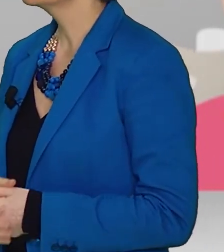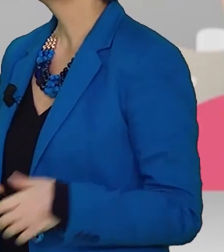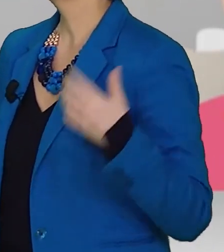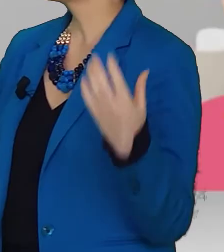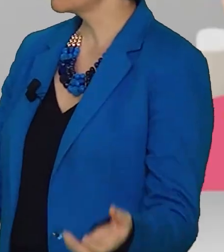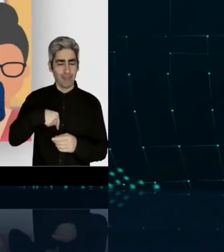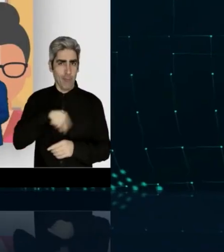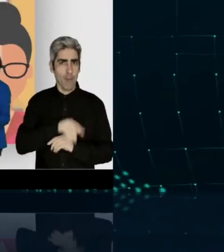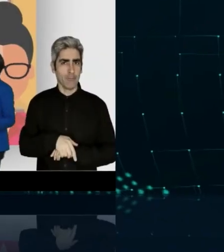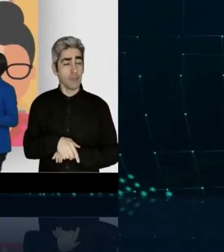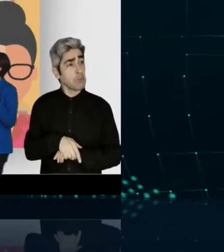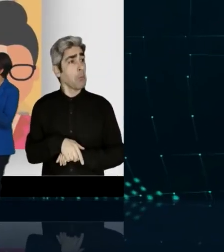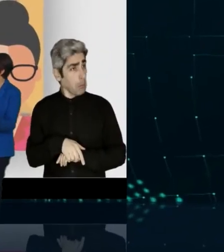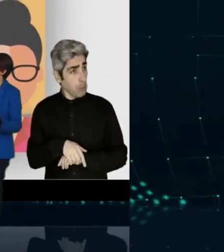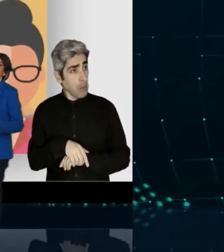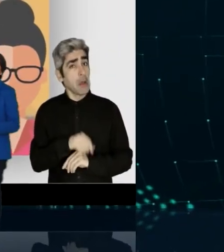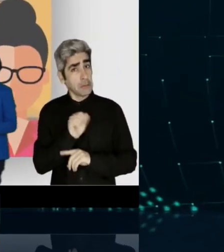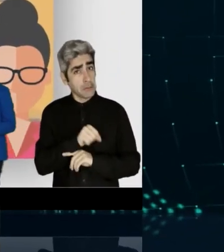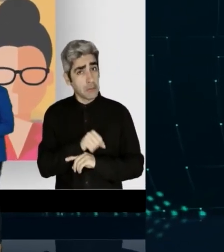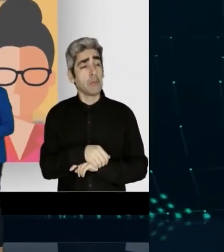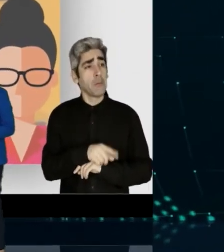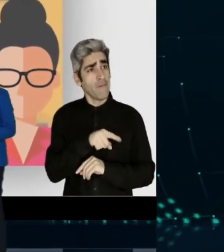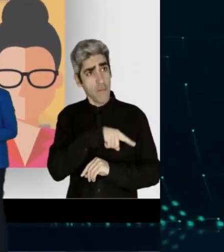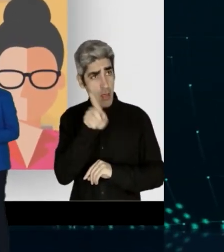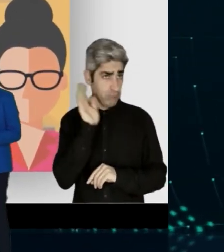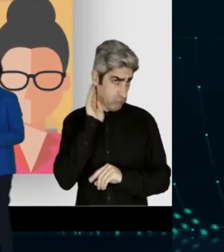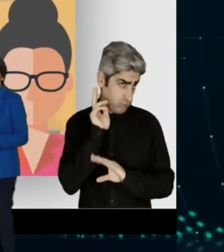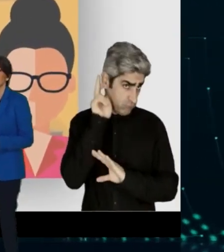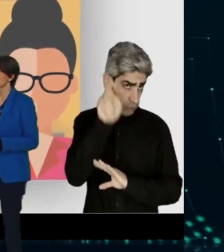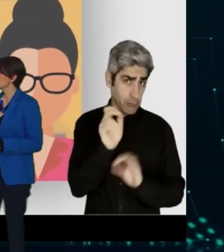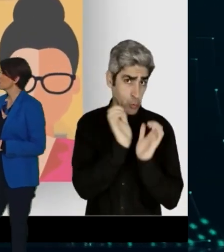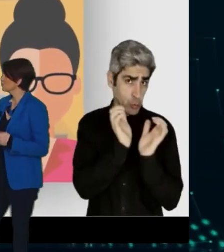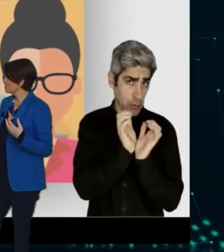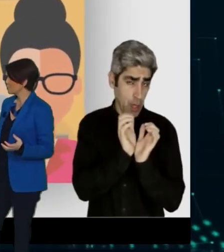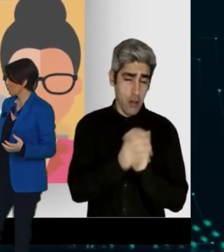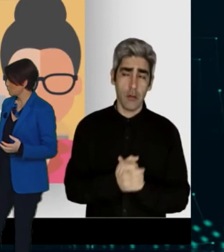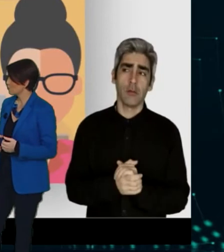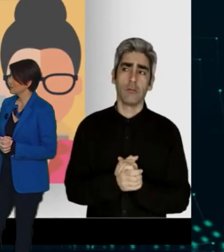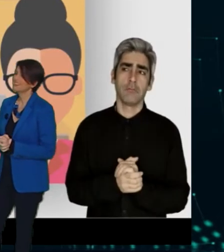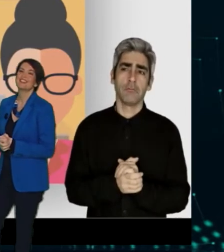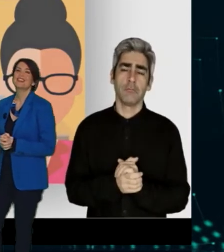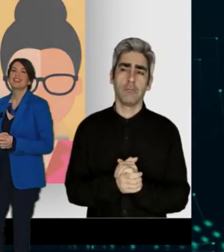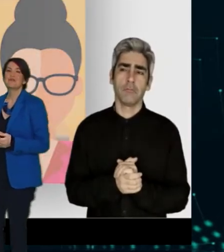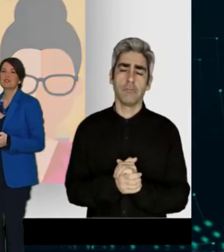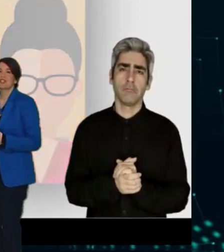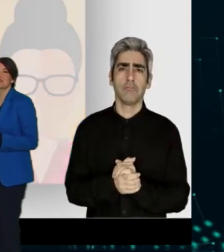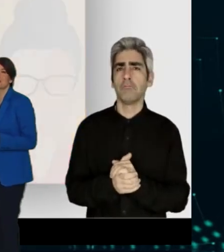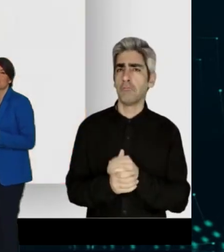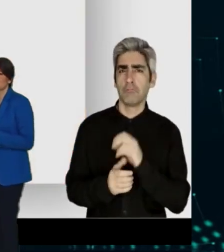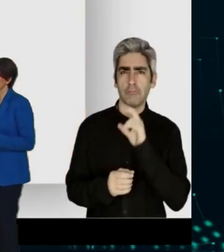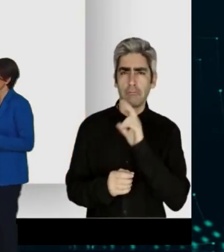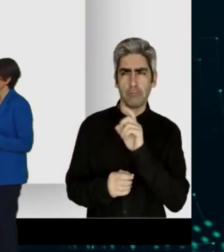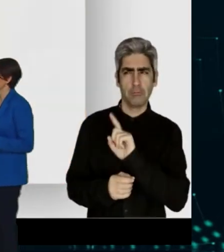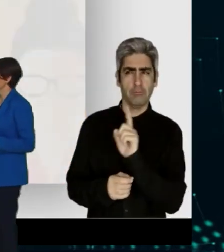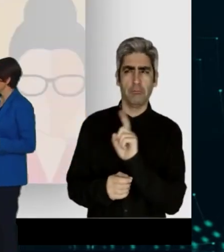atendimento para ajudar o cidadão a requerer via segurança social direta. Mas os desafios ainda são muitos e, portanto,